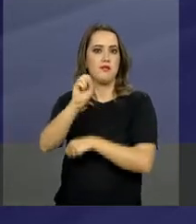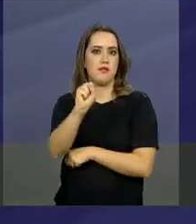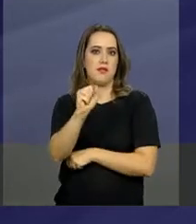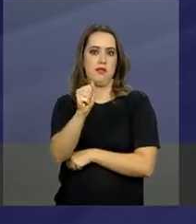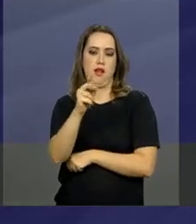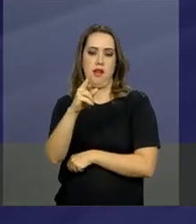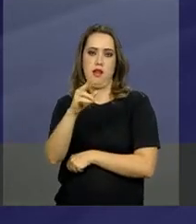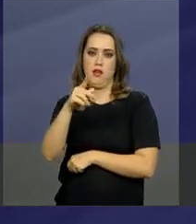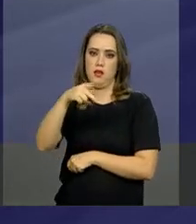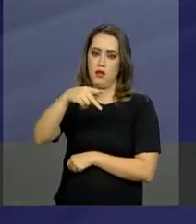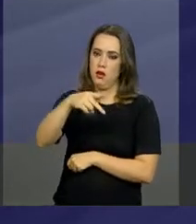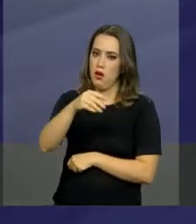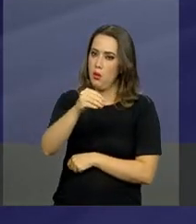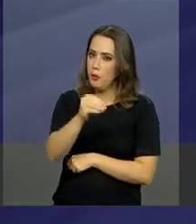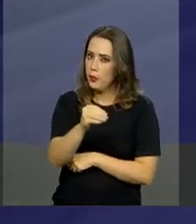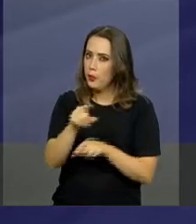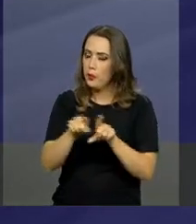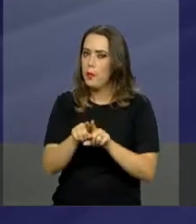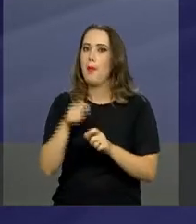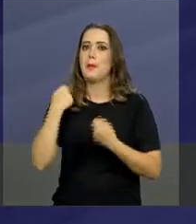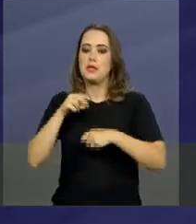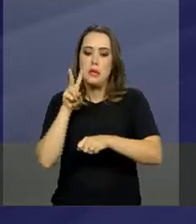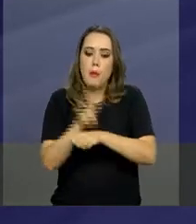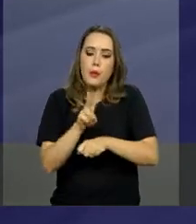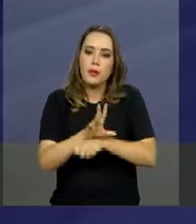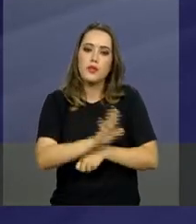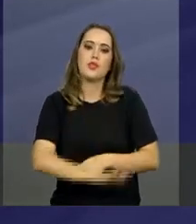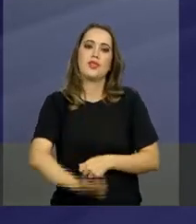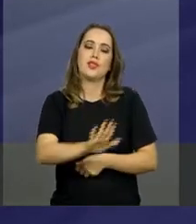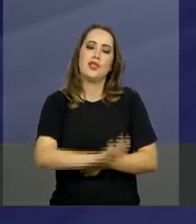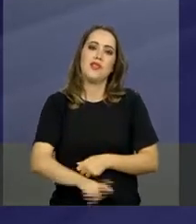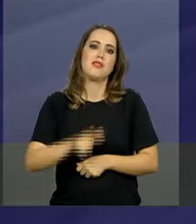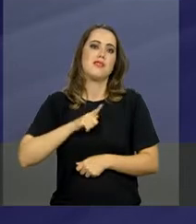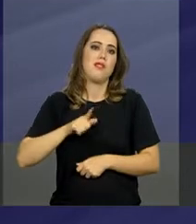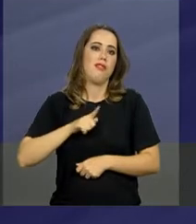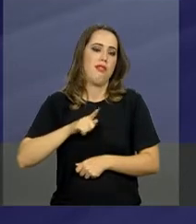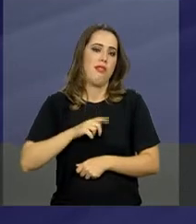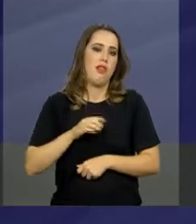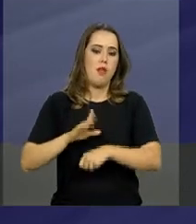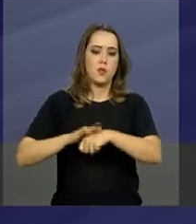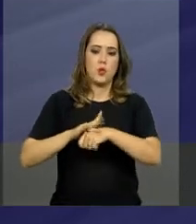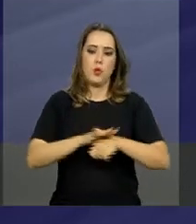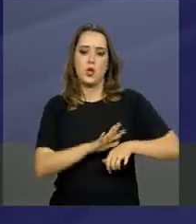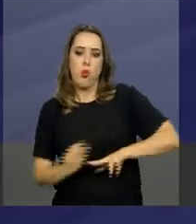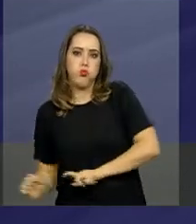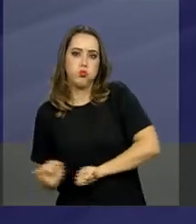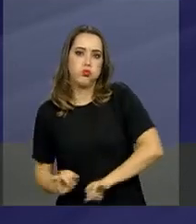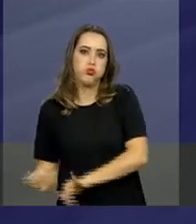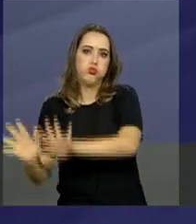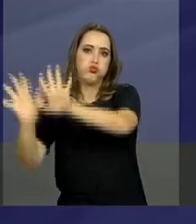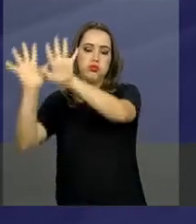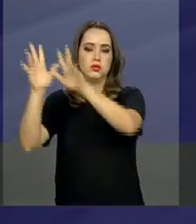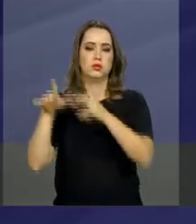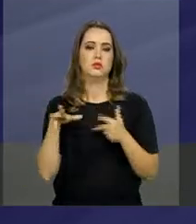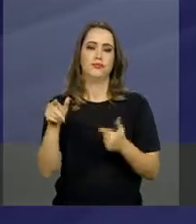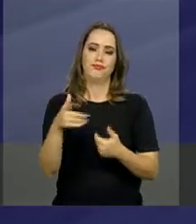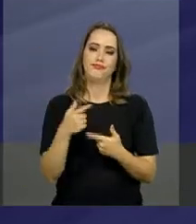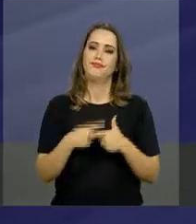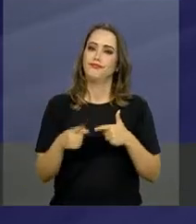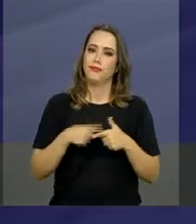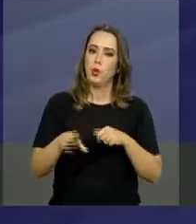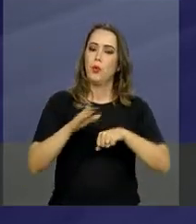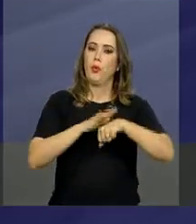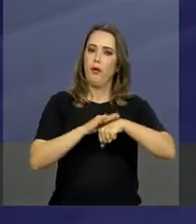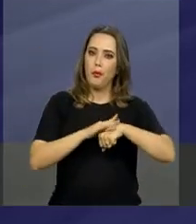nós não protegermos as nossas crianças, nós teremos, claro, consequências com relação à saúde delas.